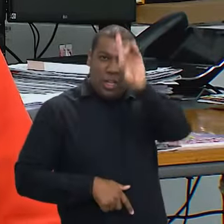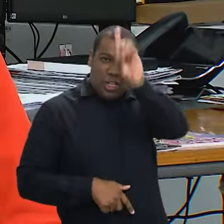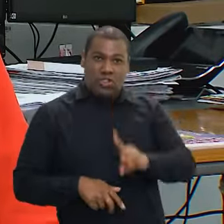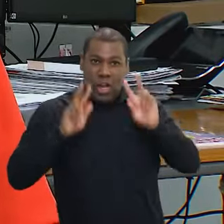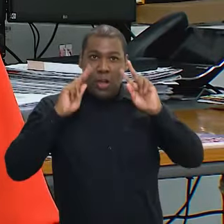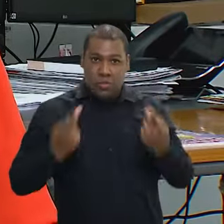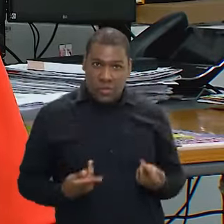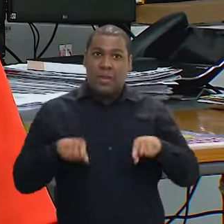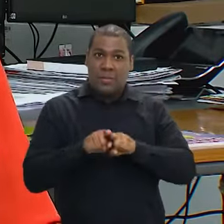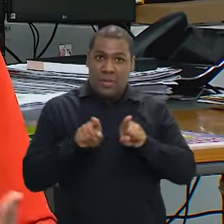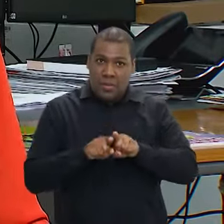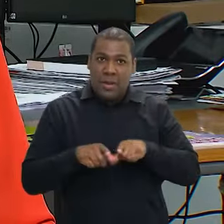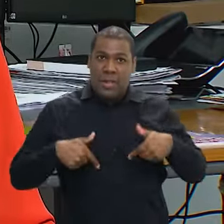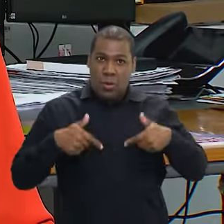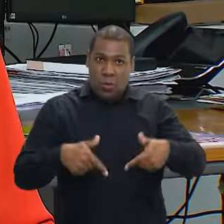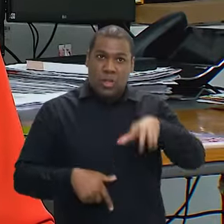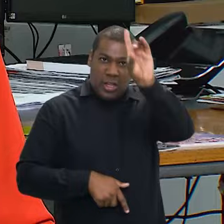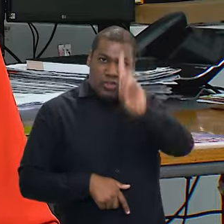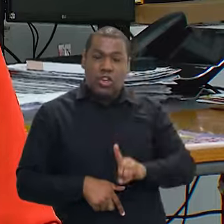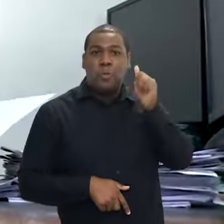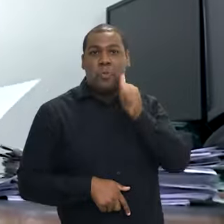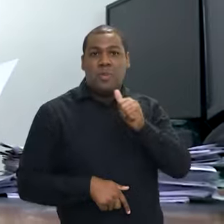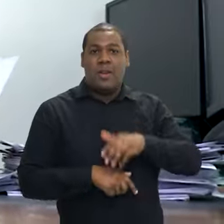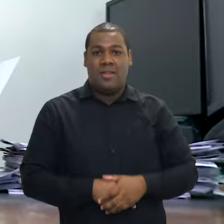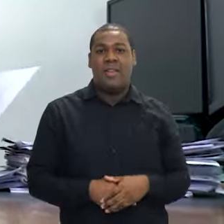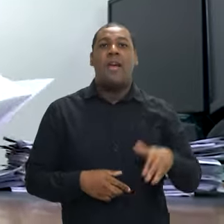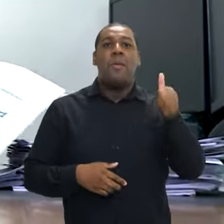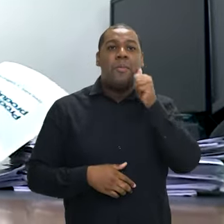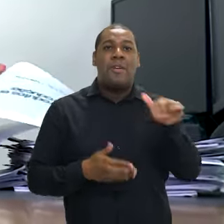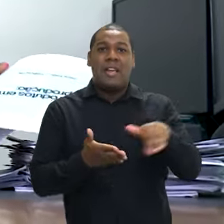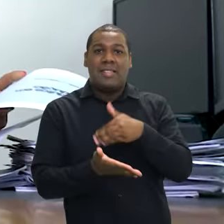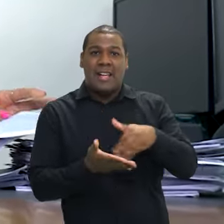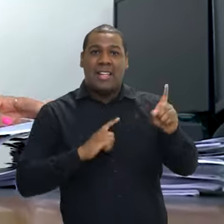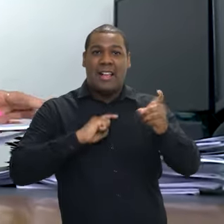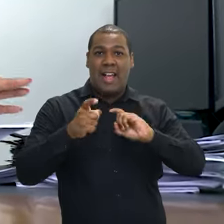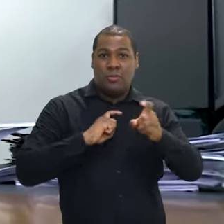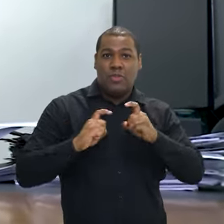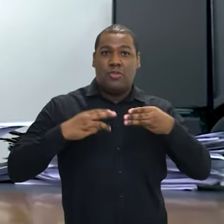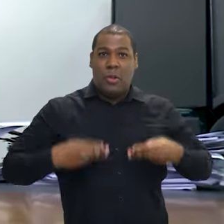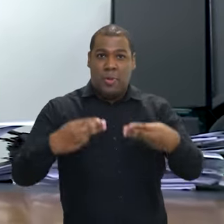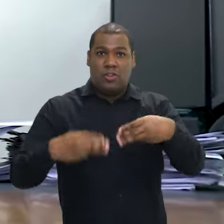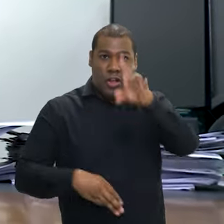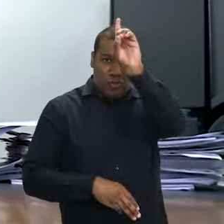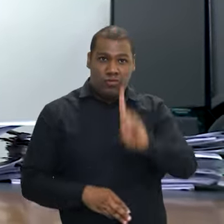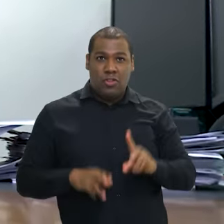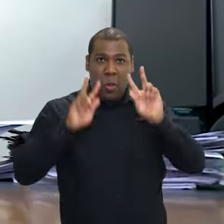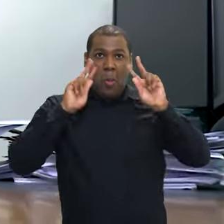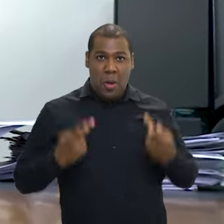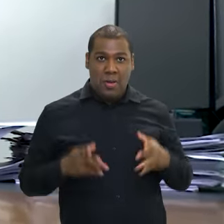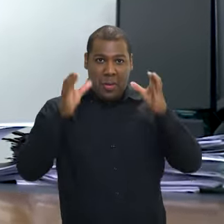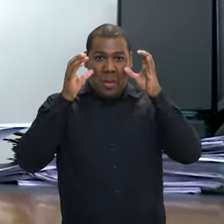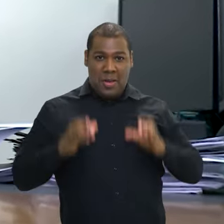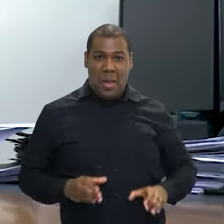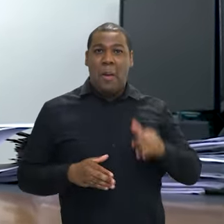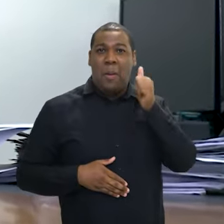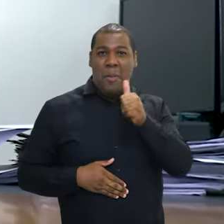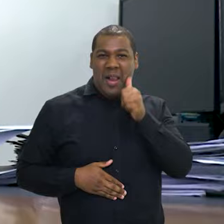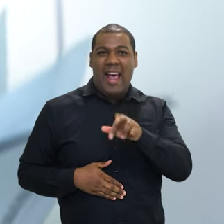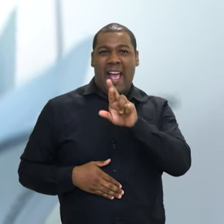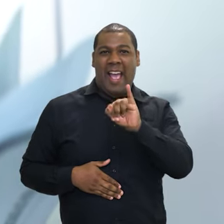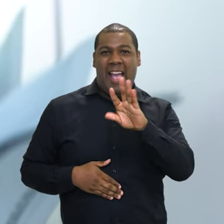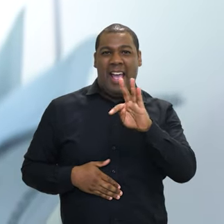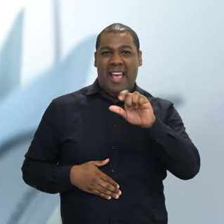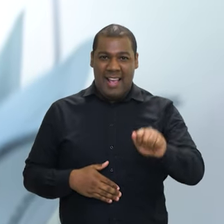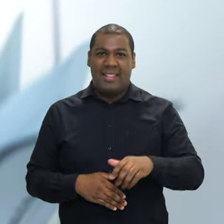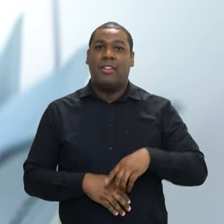luta pelos direitos humanos e das mulheres, claro, também. A secretária executiva do Ministério dos Direitos Humanos e da Cidadania,